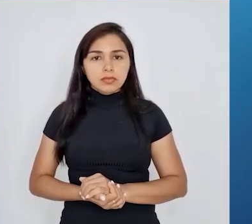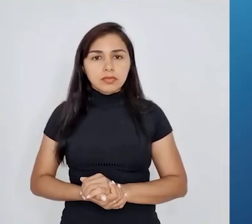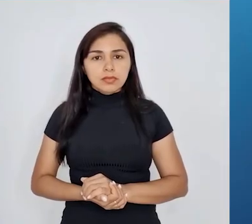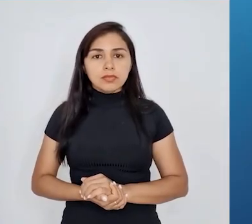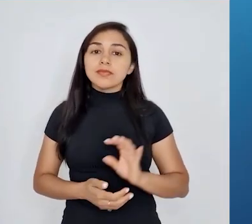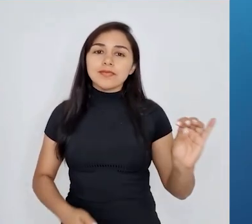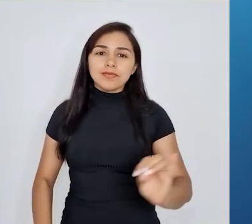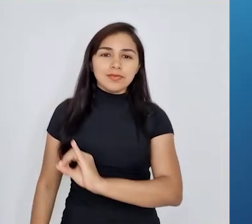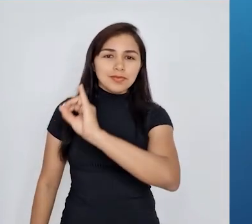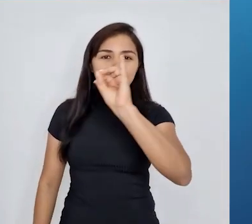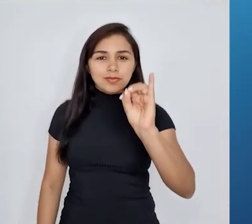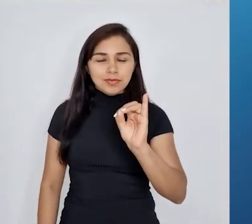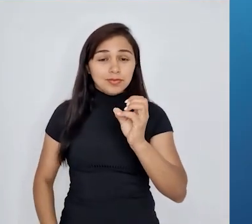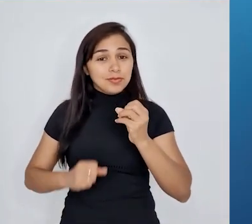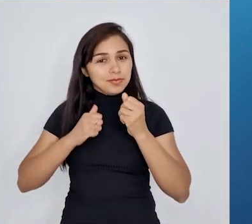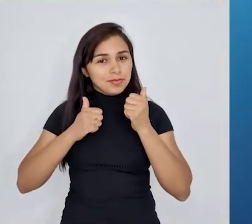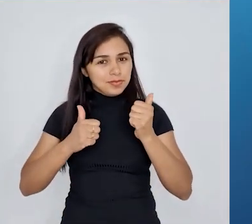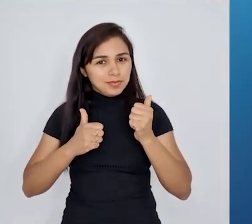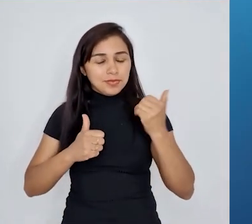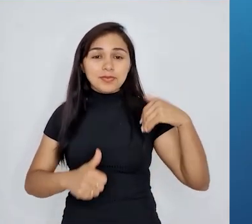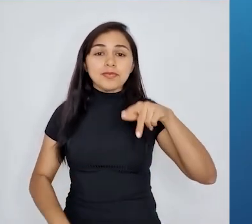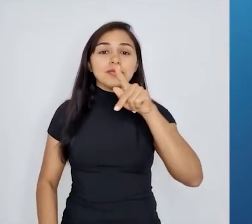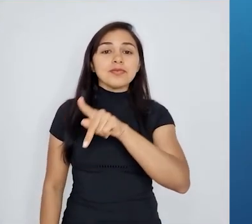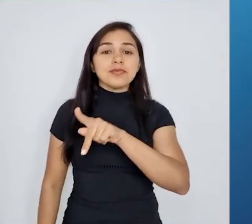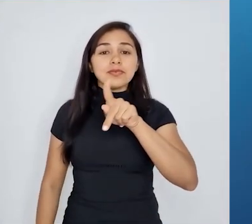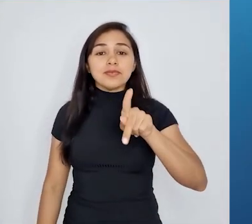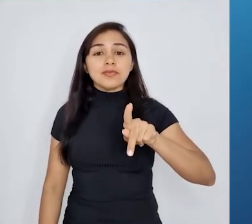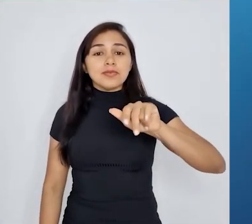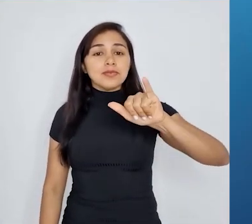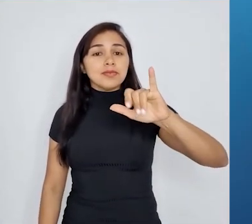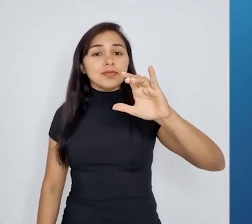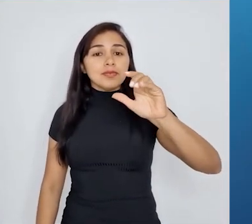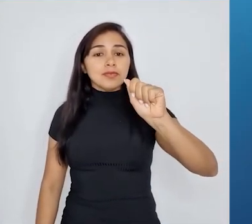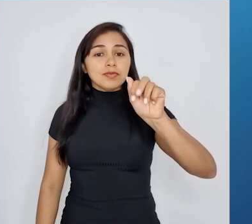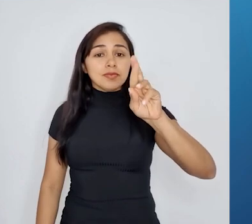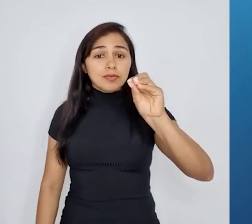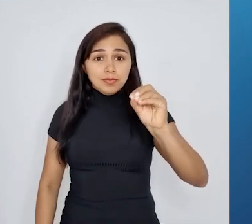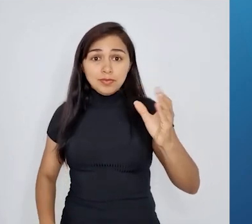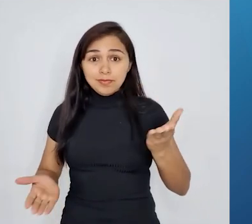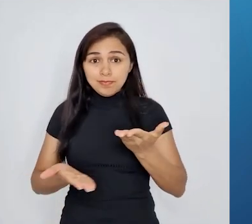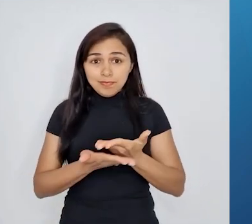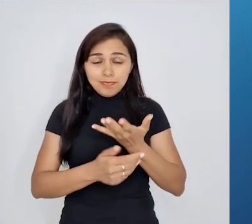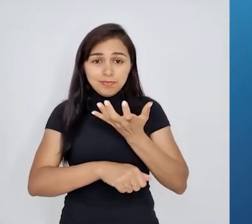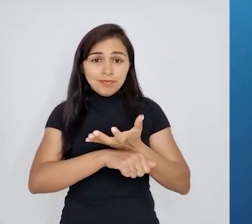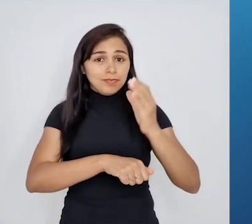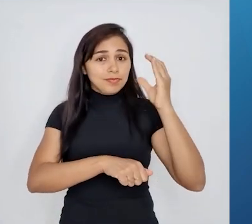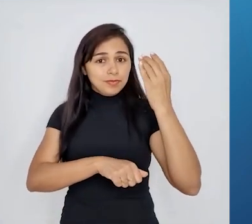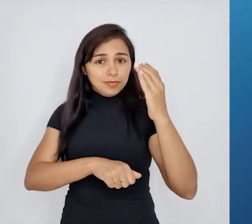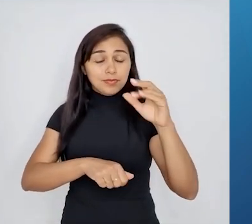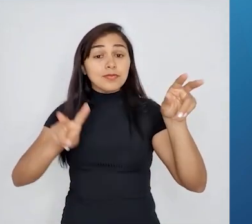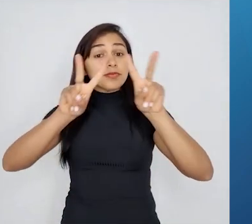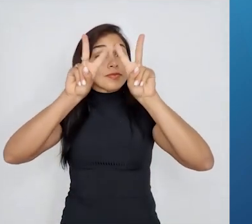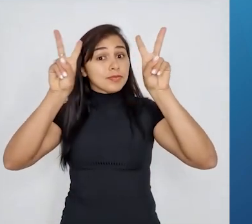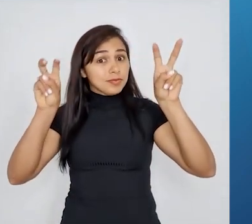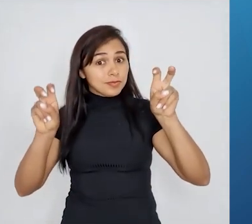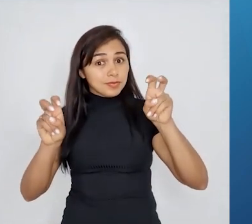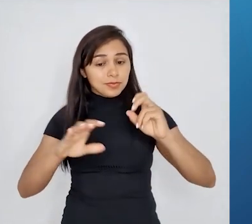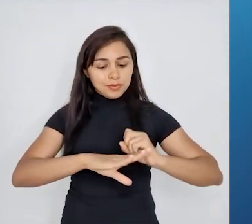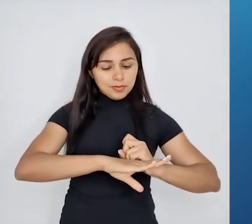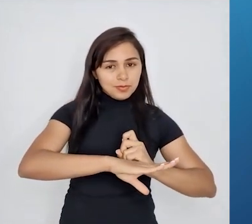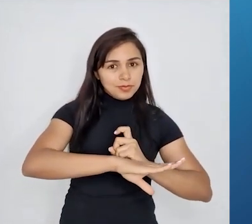Olá pessoal, tudo bem? Sou o professor Ícaro. Na nossa aula de ciências de hoje vamos falar sobre evolução,